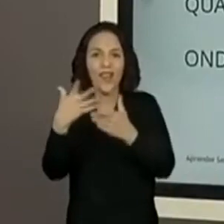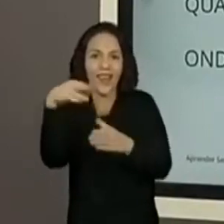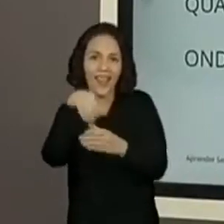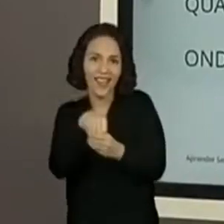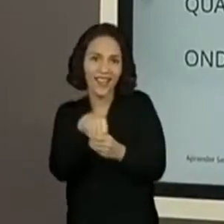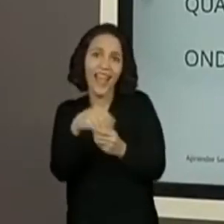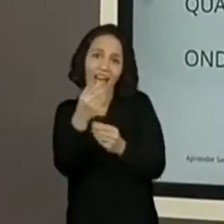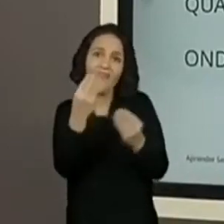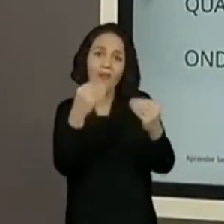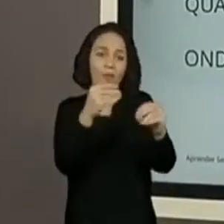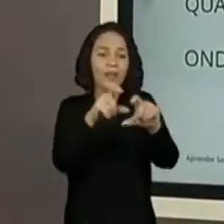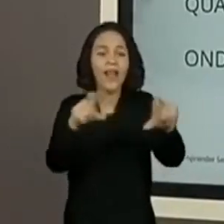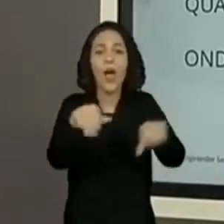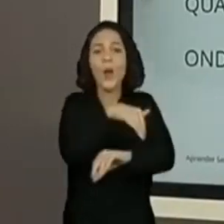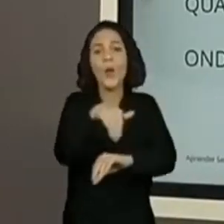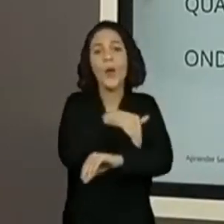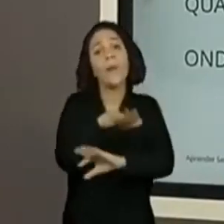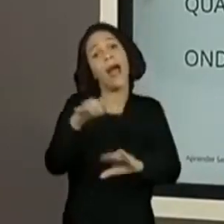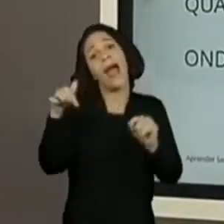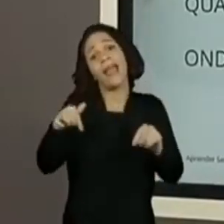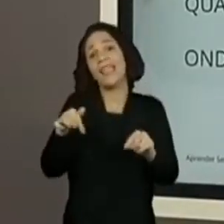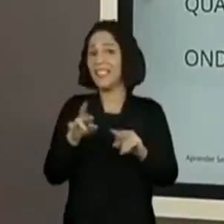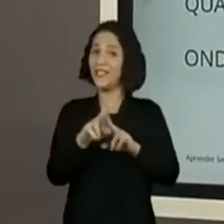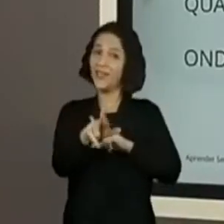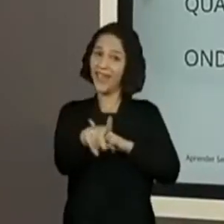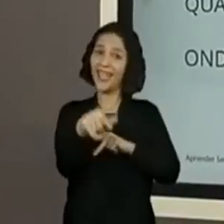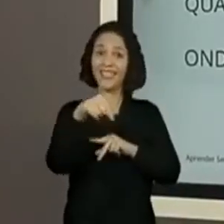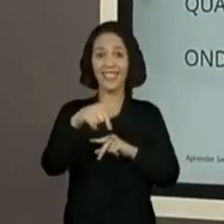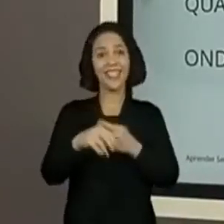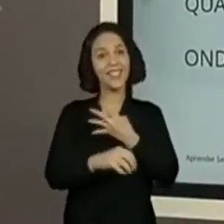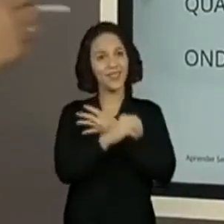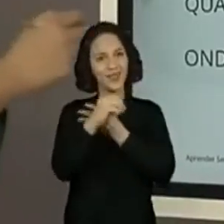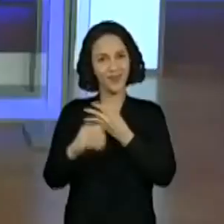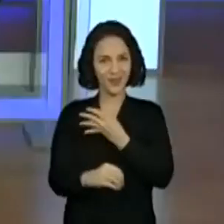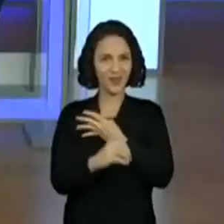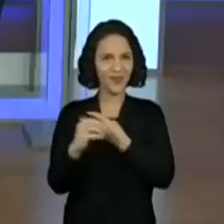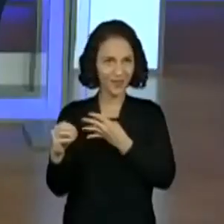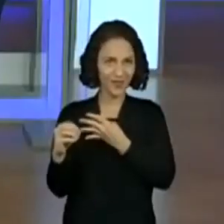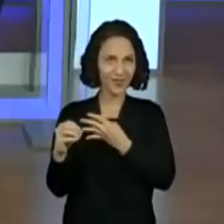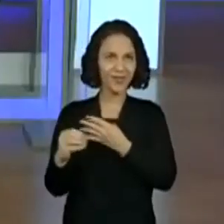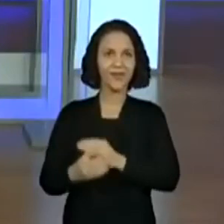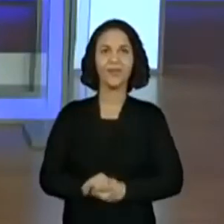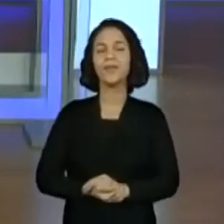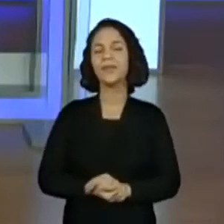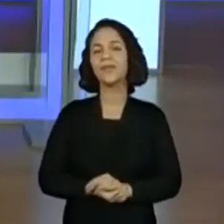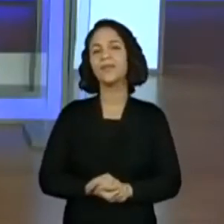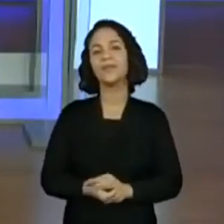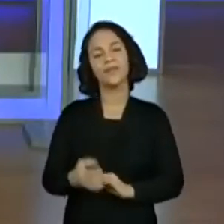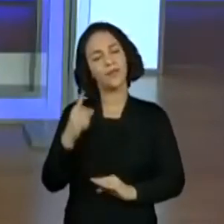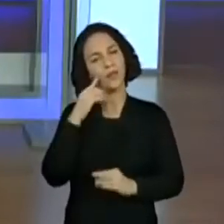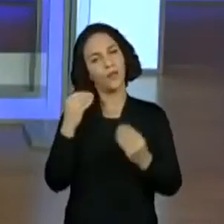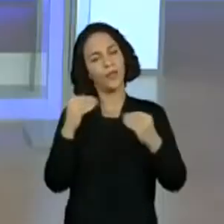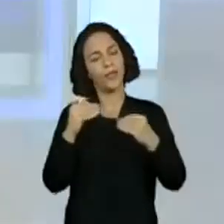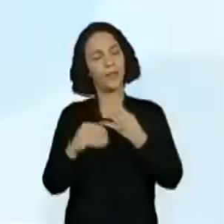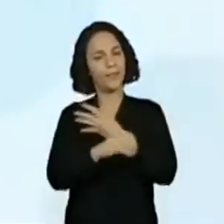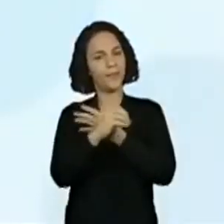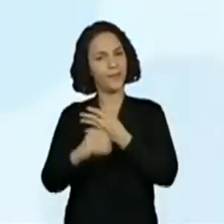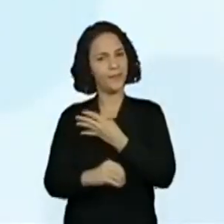planejamento de acordo com o que realmente vai acontecer. Então, vamos escrever lá? Onde? Centro de mídias.